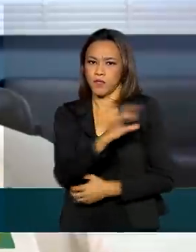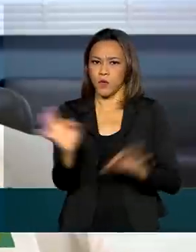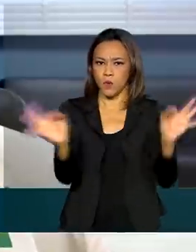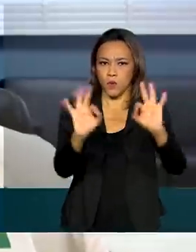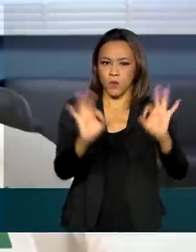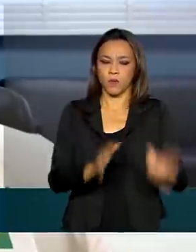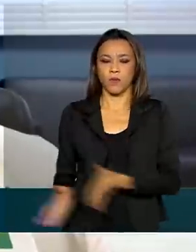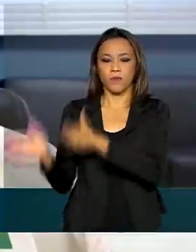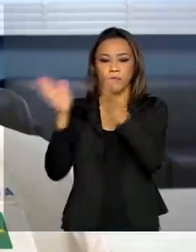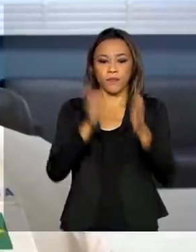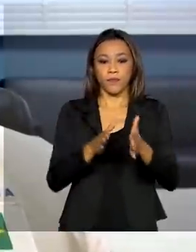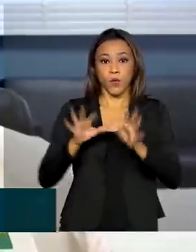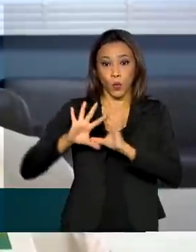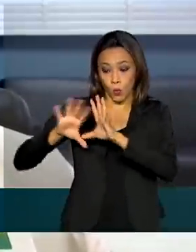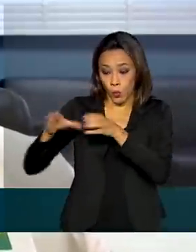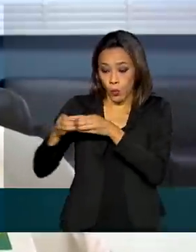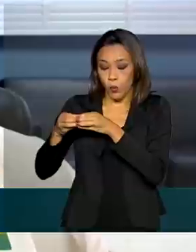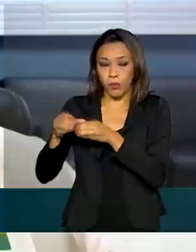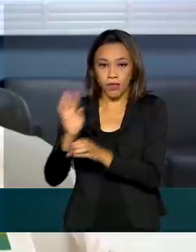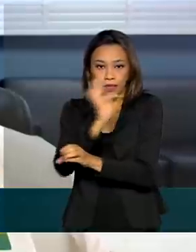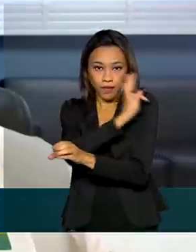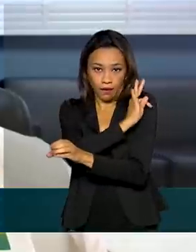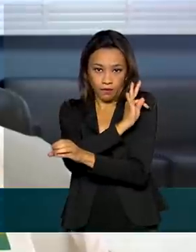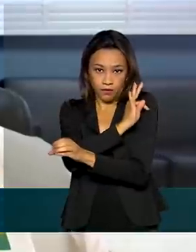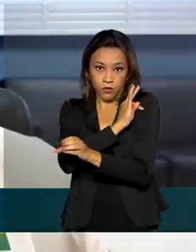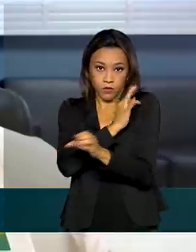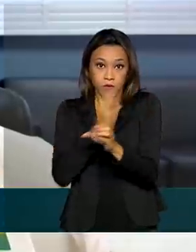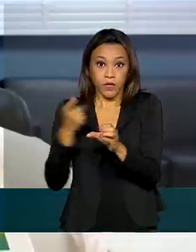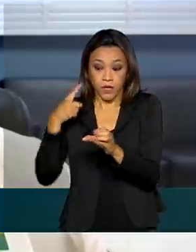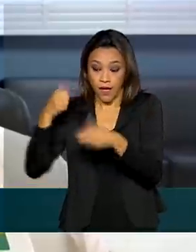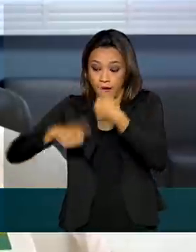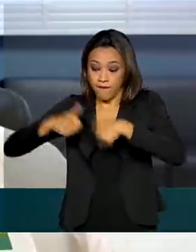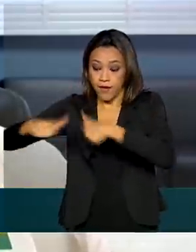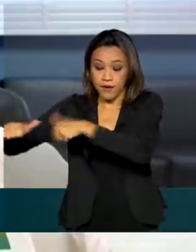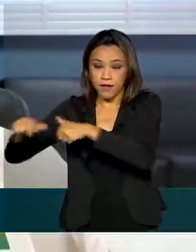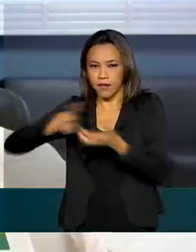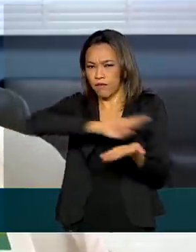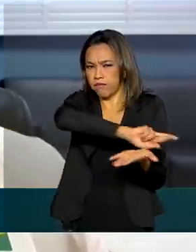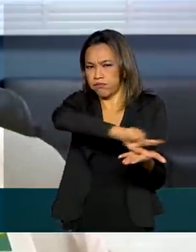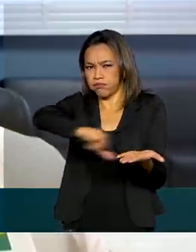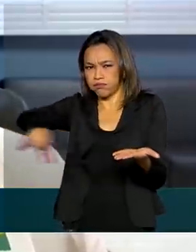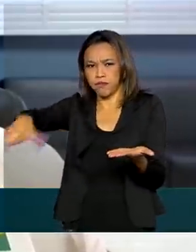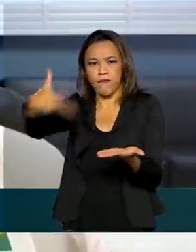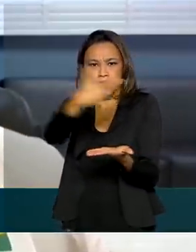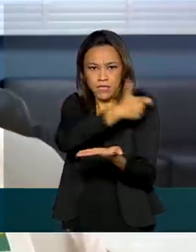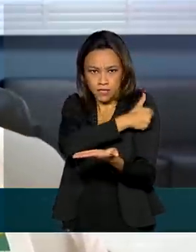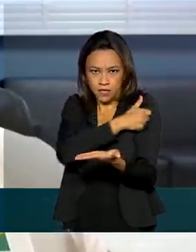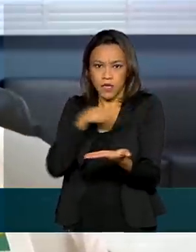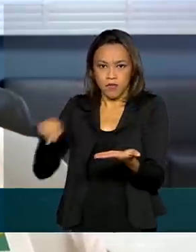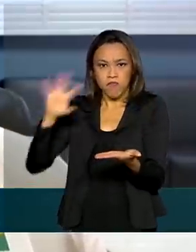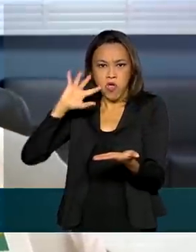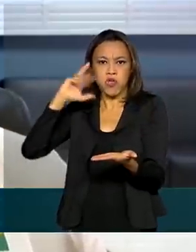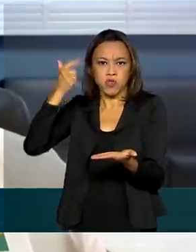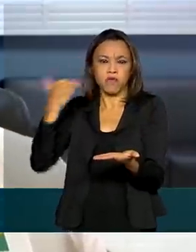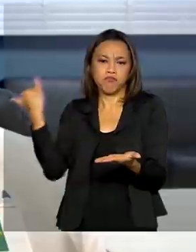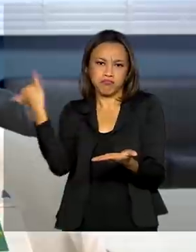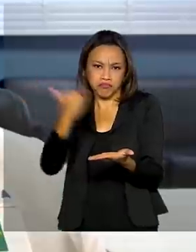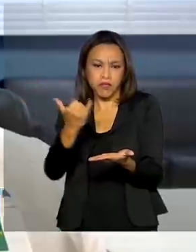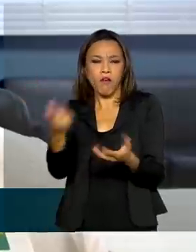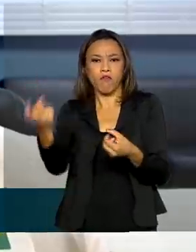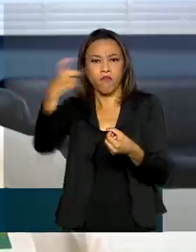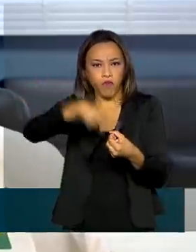O grupo técnico da Anvisa, que analisa as vacinas, decidiu por retomar os testes da